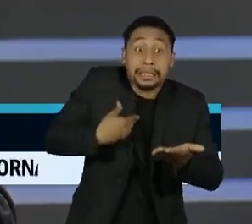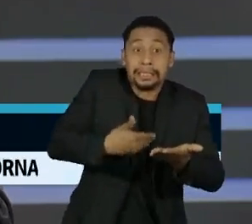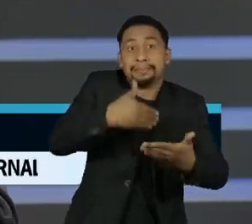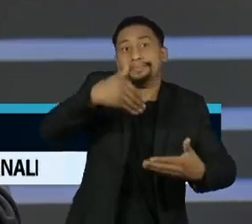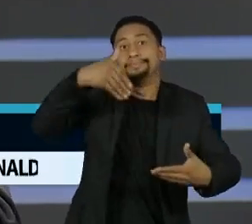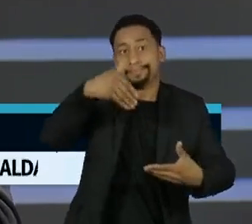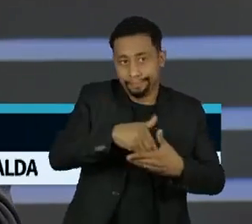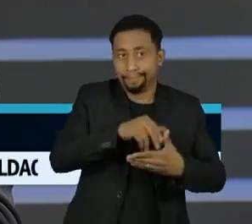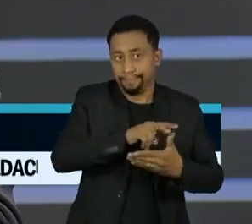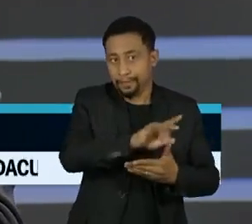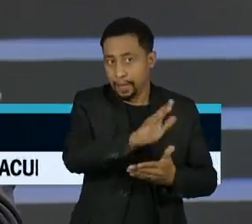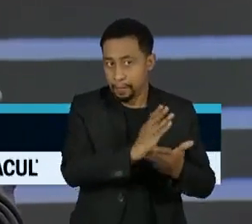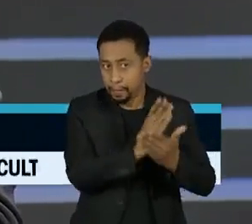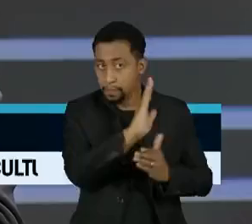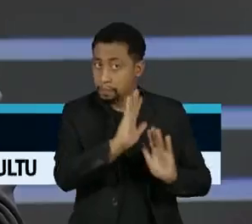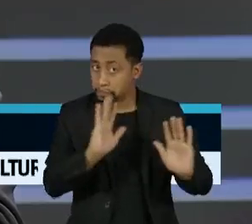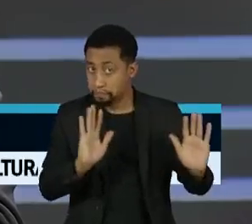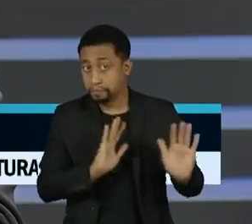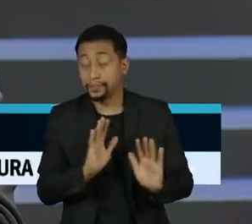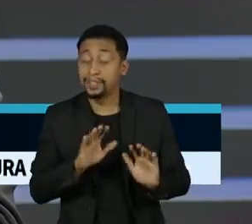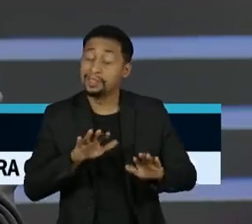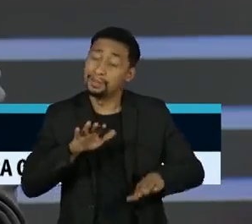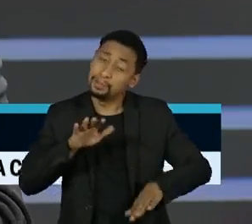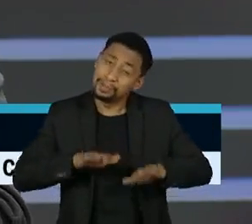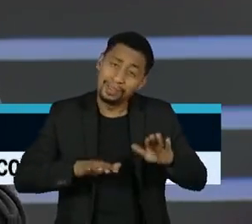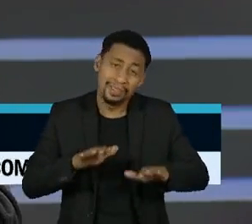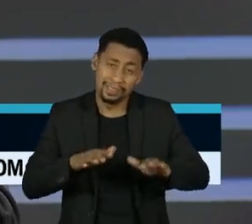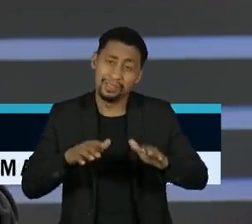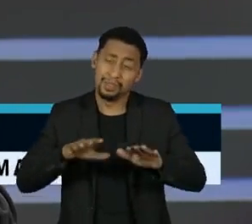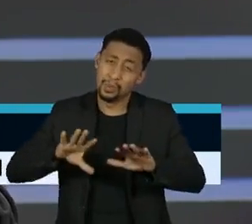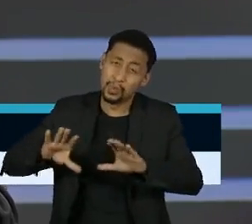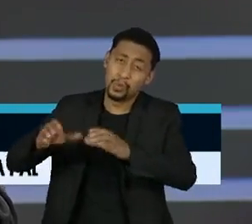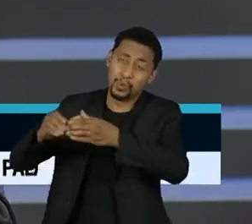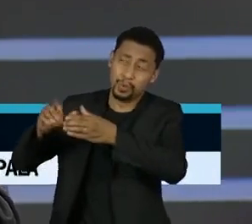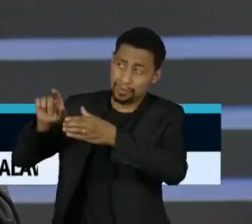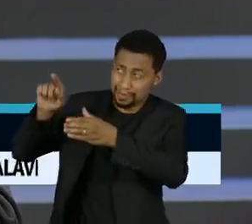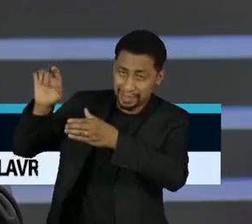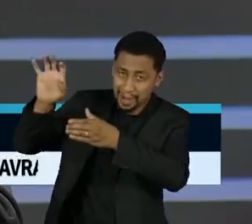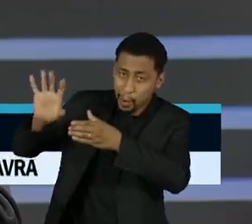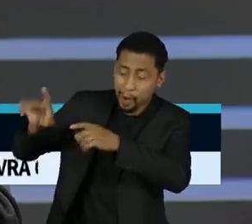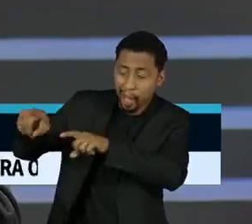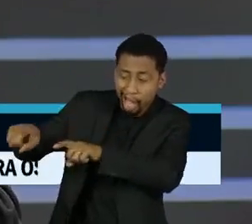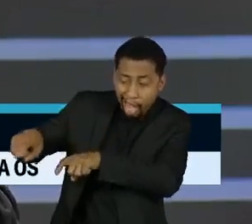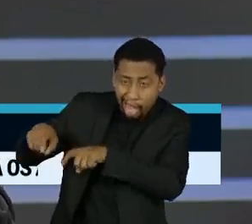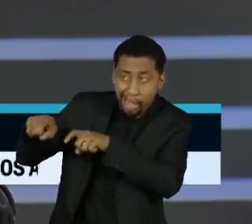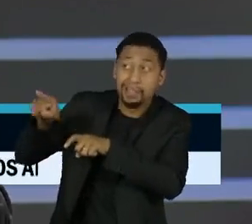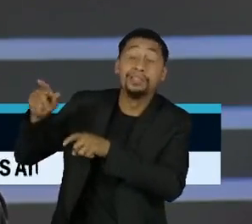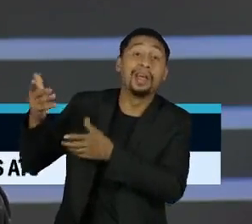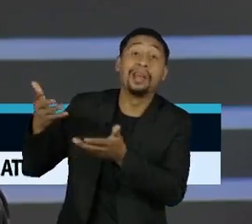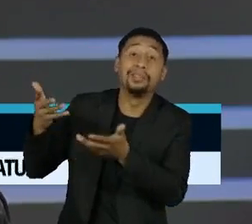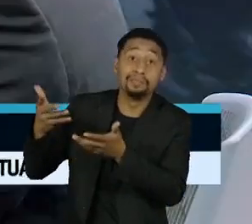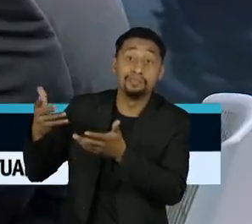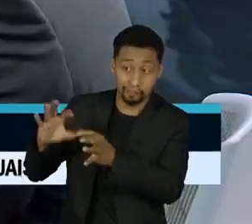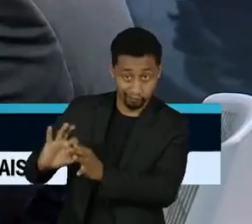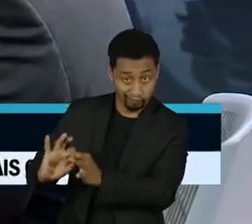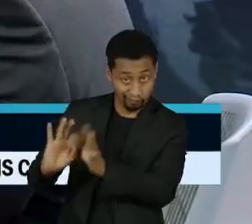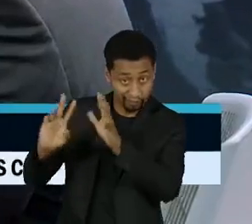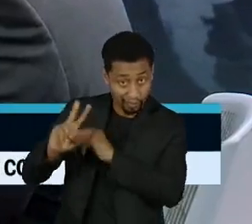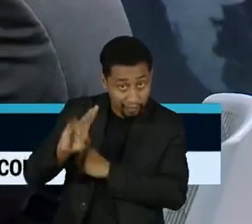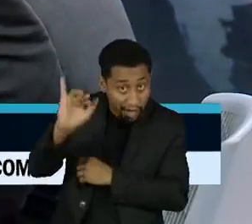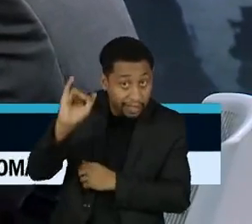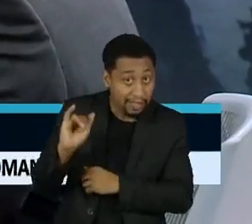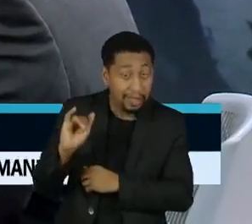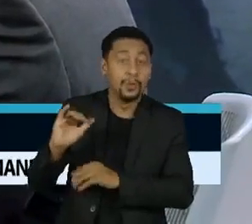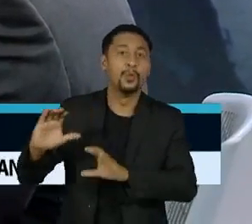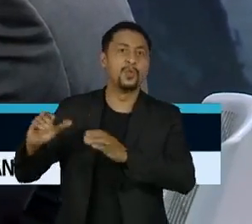principalmente dos agricultores da Europa, dos ambientalistas da Europa, por